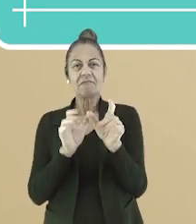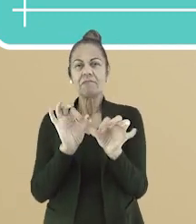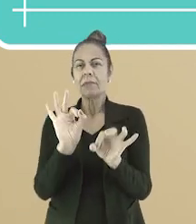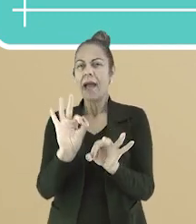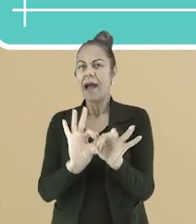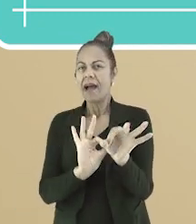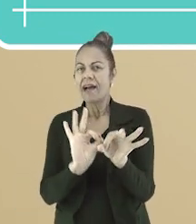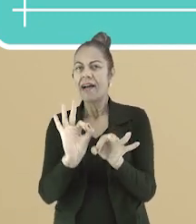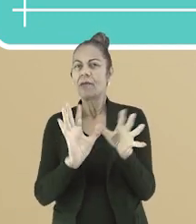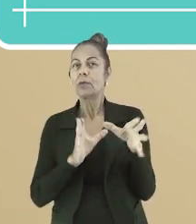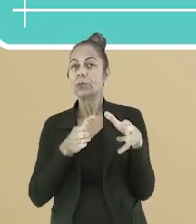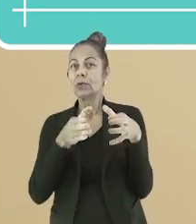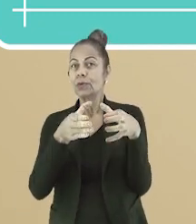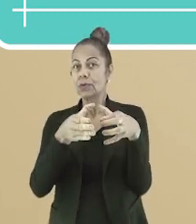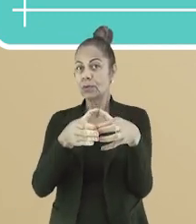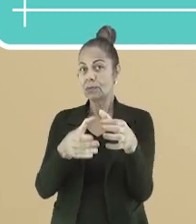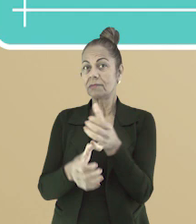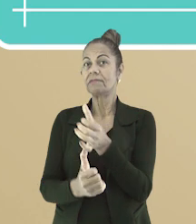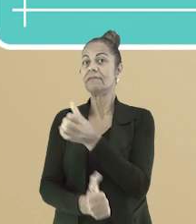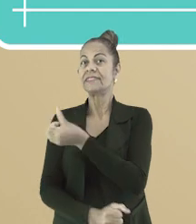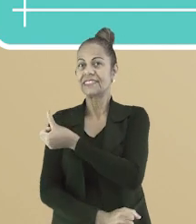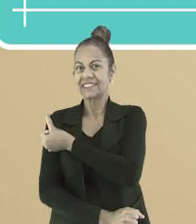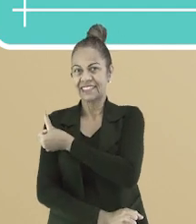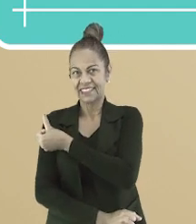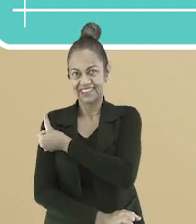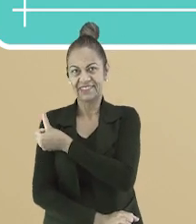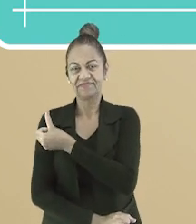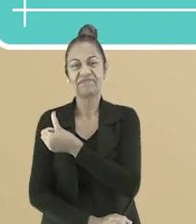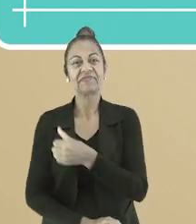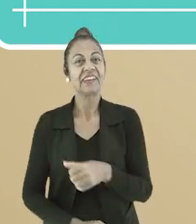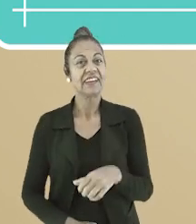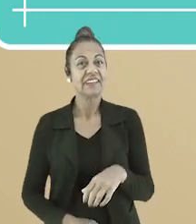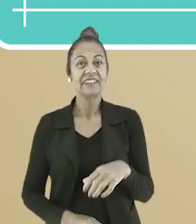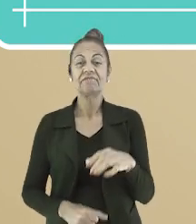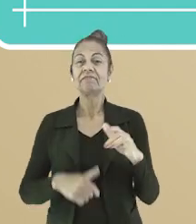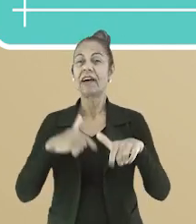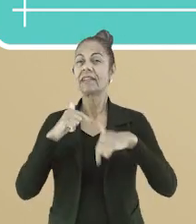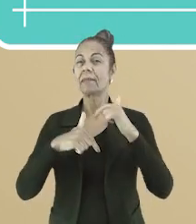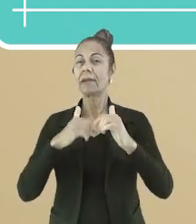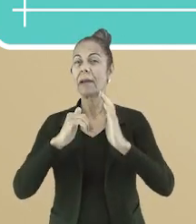Essa aula foi planejada para o sexto ano dos anos sinais.